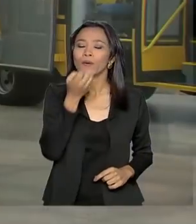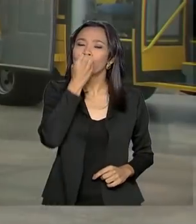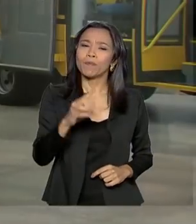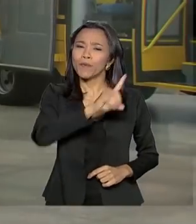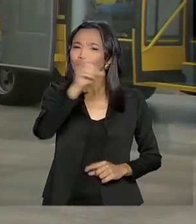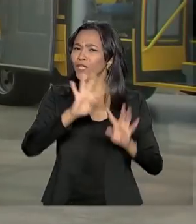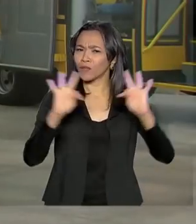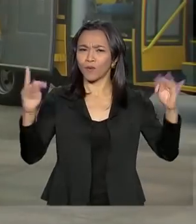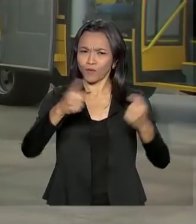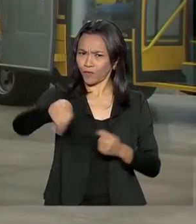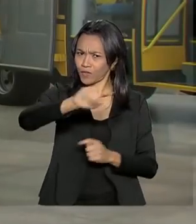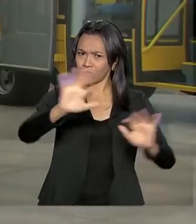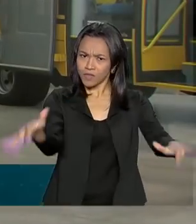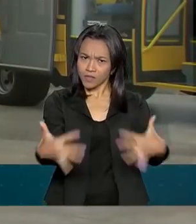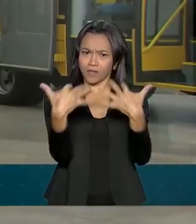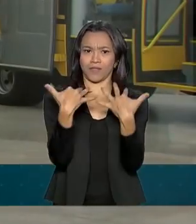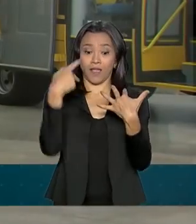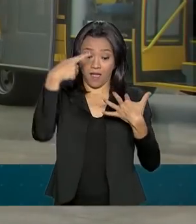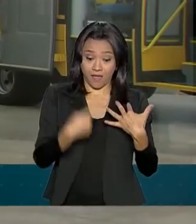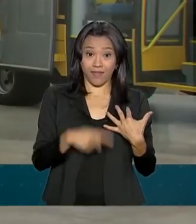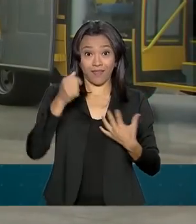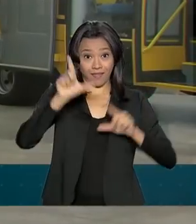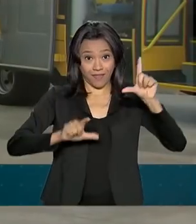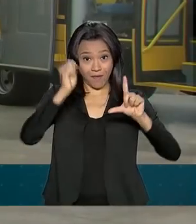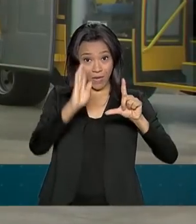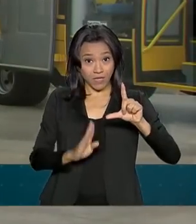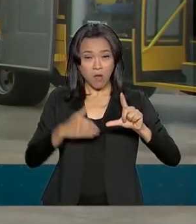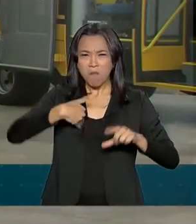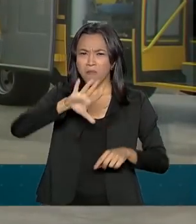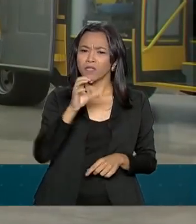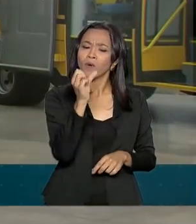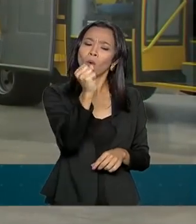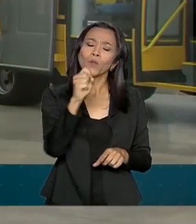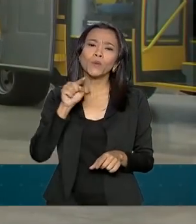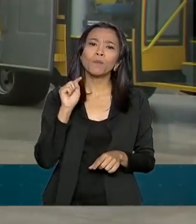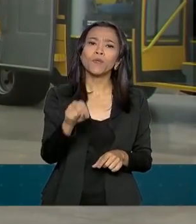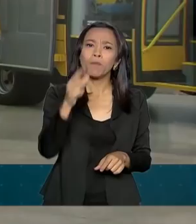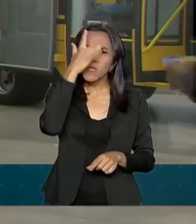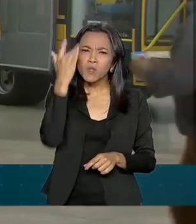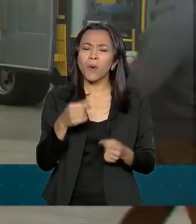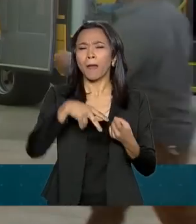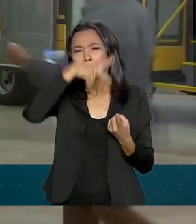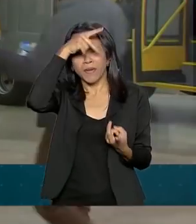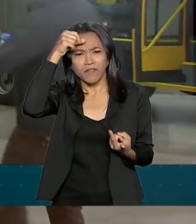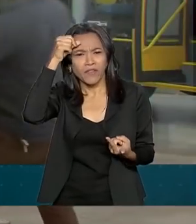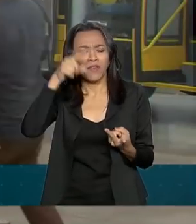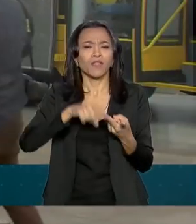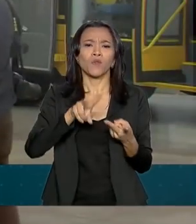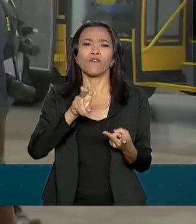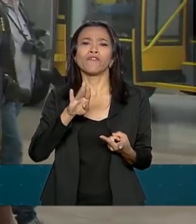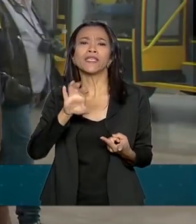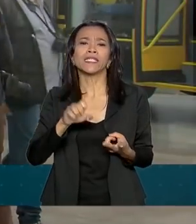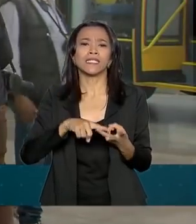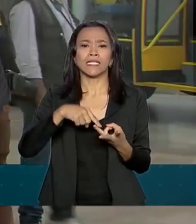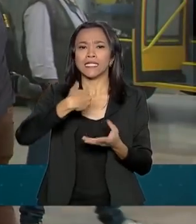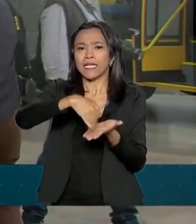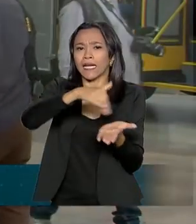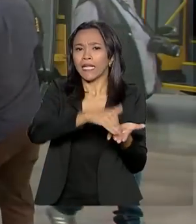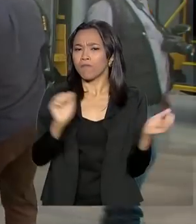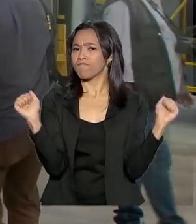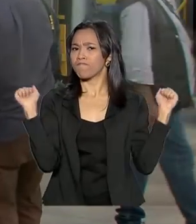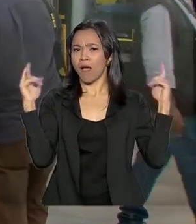Bom dia a todos que nos acompanham aqui na TV Brasil. Mais de 8 mil pessoas, entre prefeitos, vice-prefeitos e secretários municipais